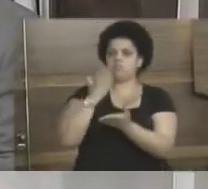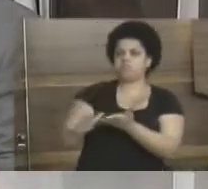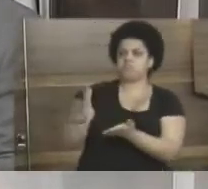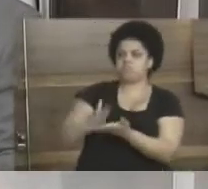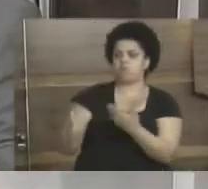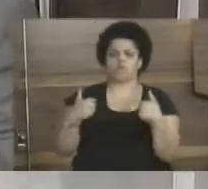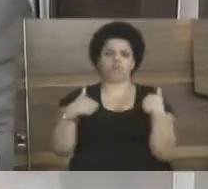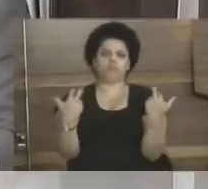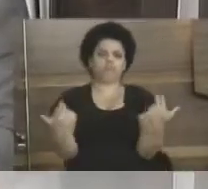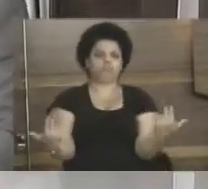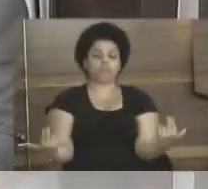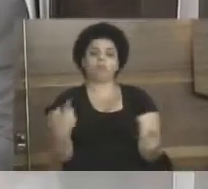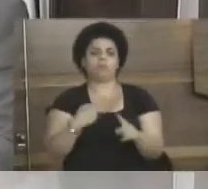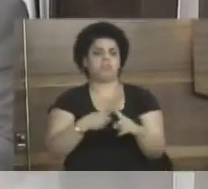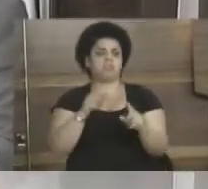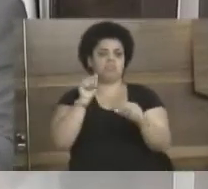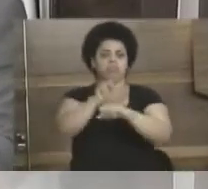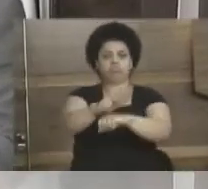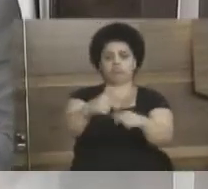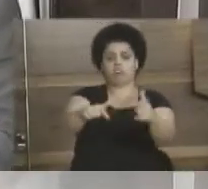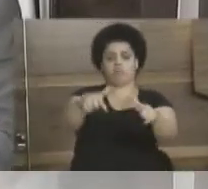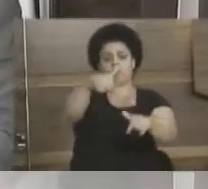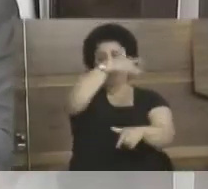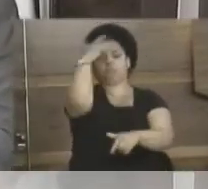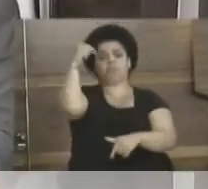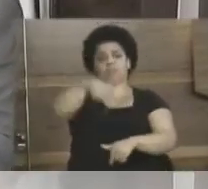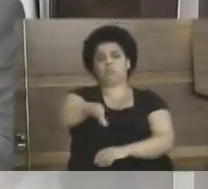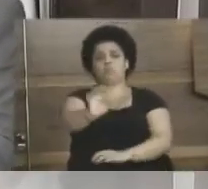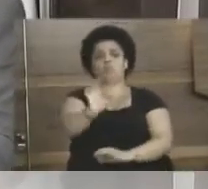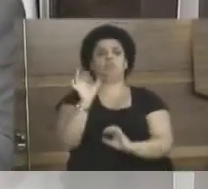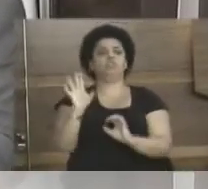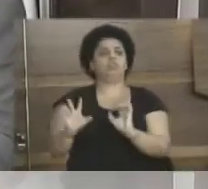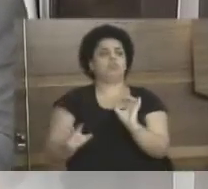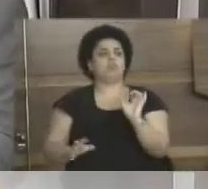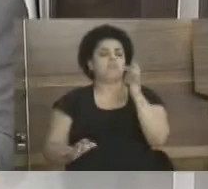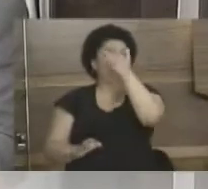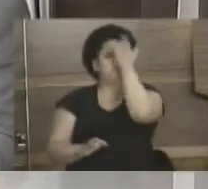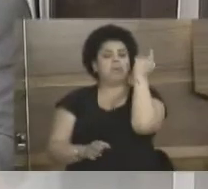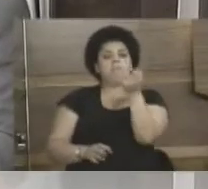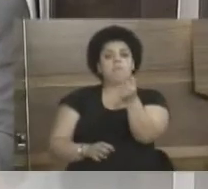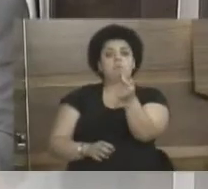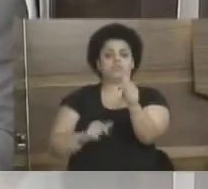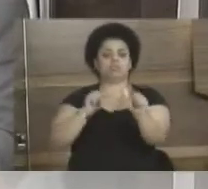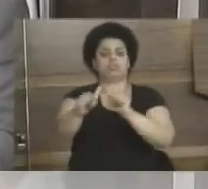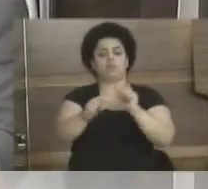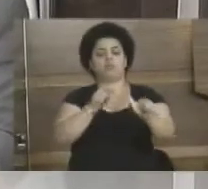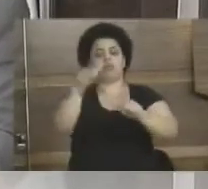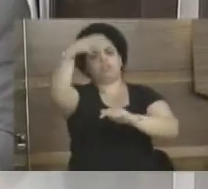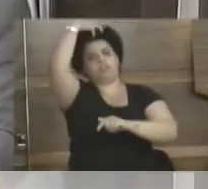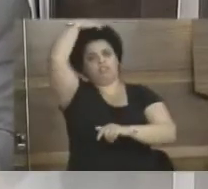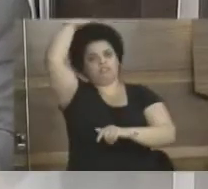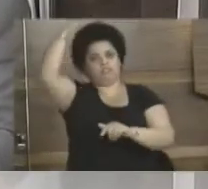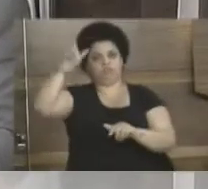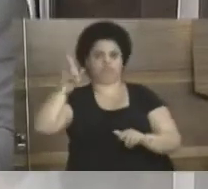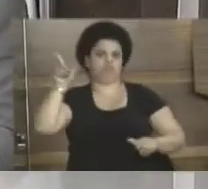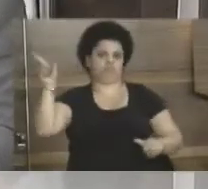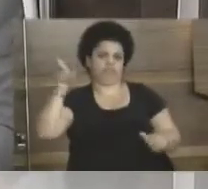também eu estou fazendo. Porque não emprega ninguém de Angra mesmo? É meia dúzia de Angra que vem empregando? Está muito bom para ela.